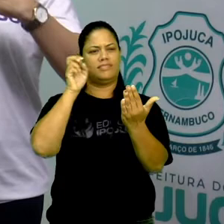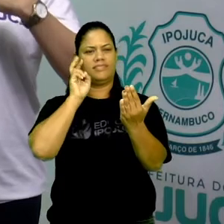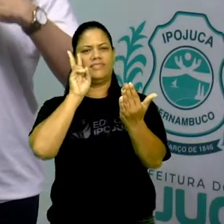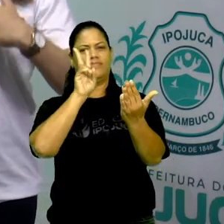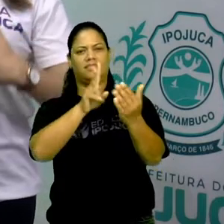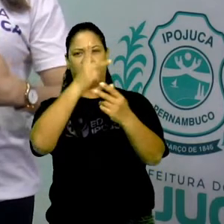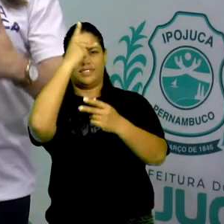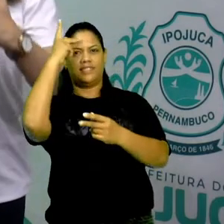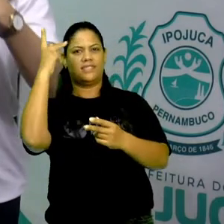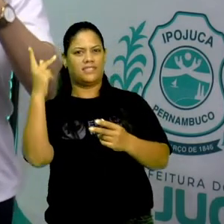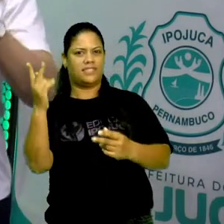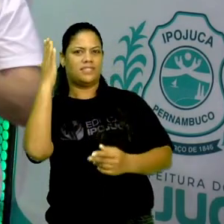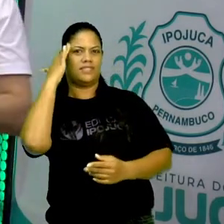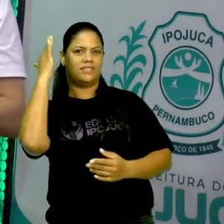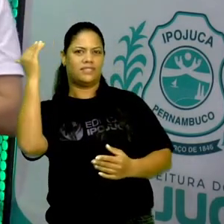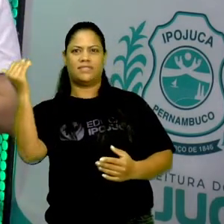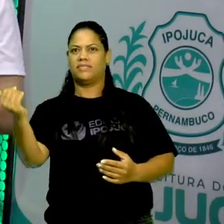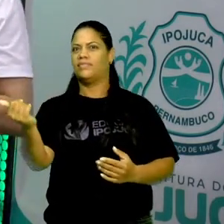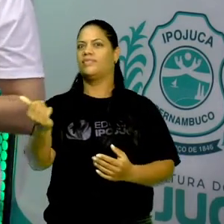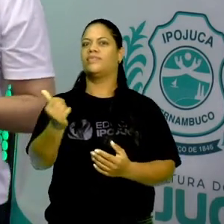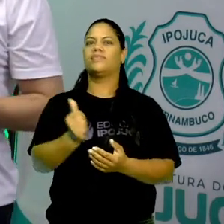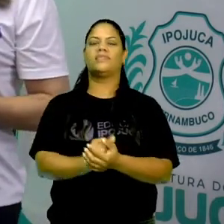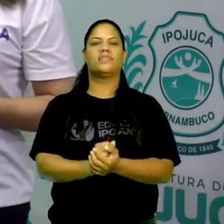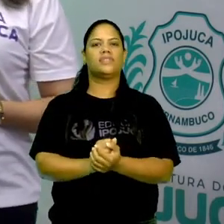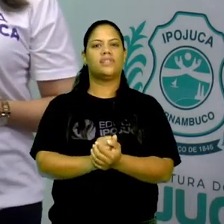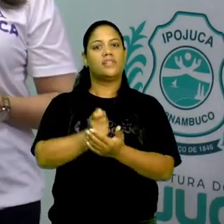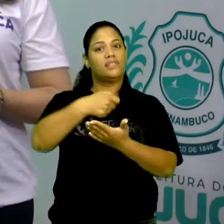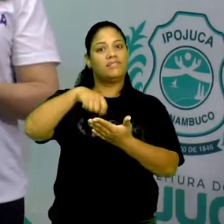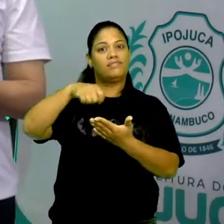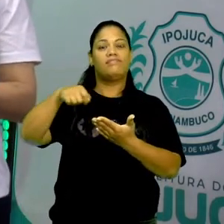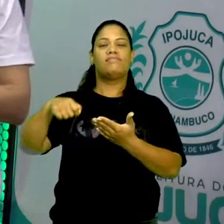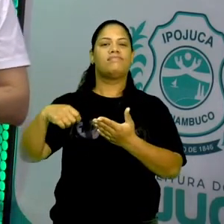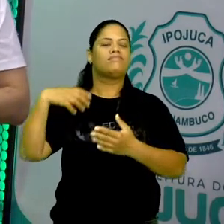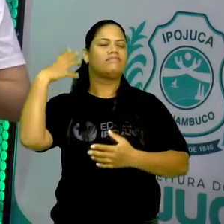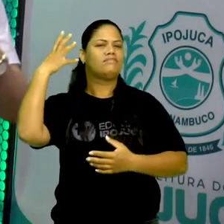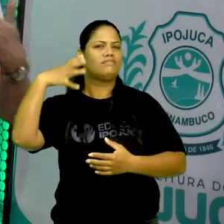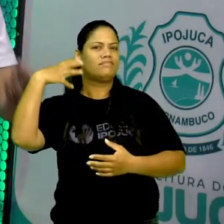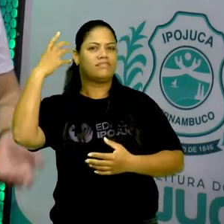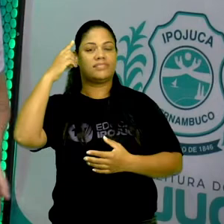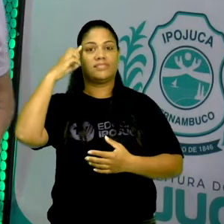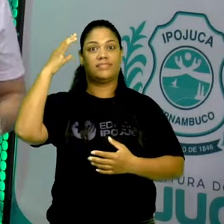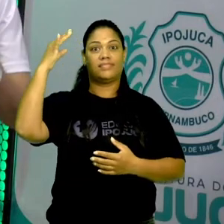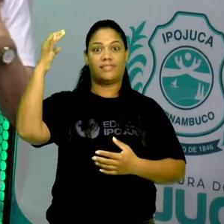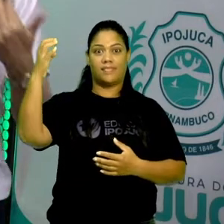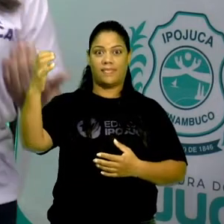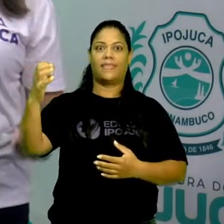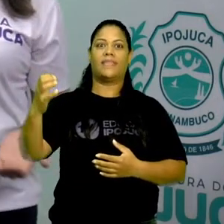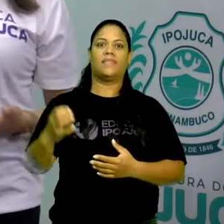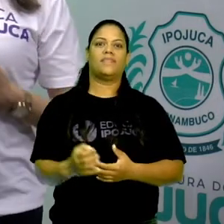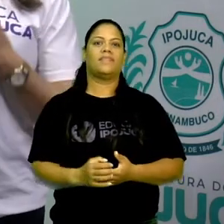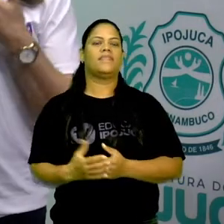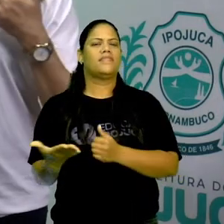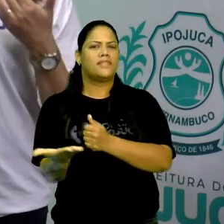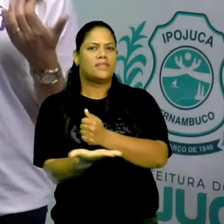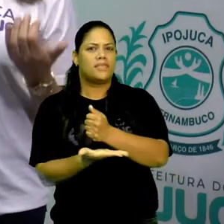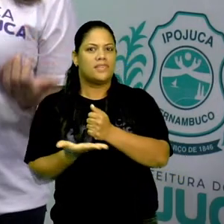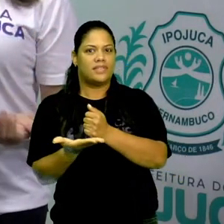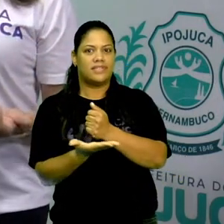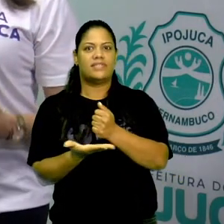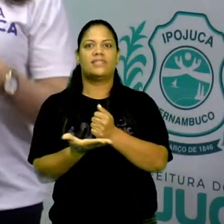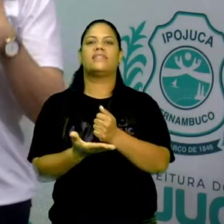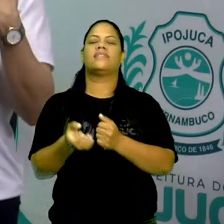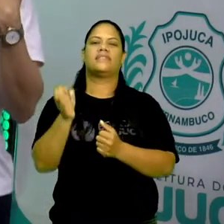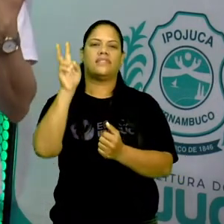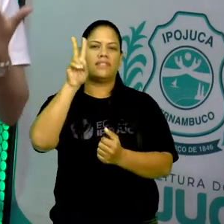olhar do artista, do compositor, uma letra de canção, compondo aí a sua música com base na